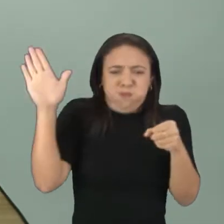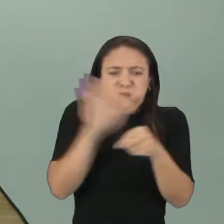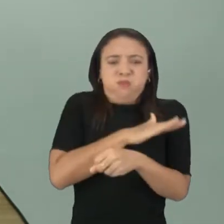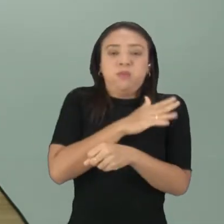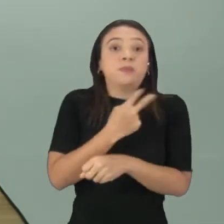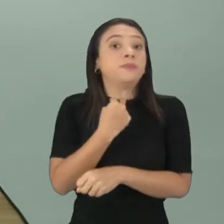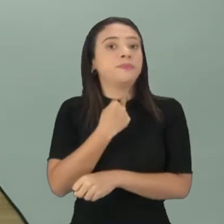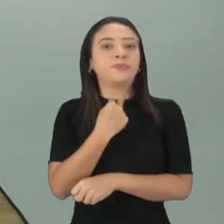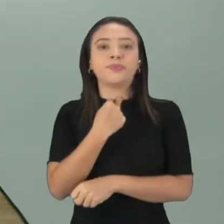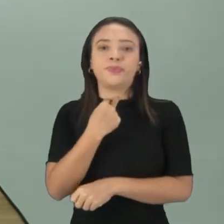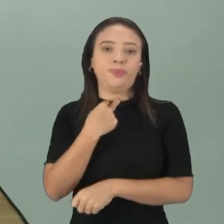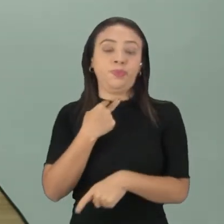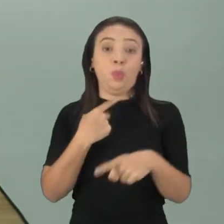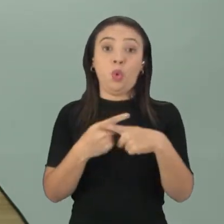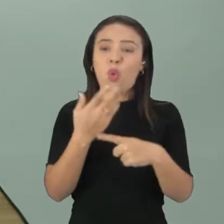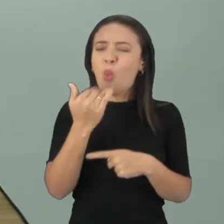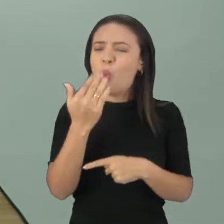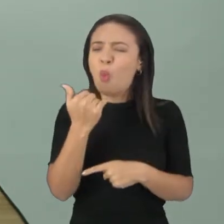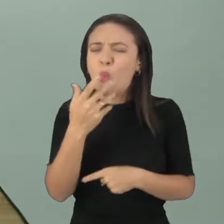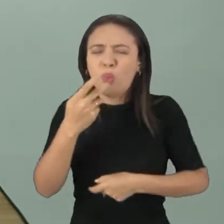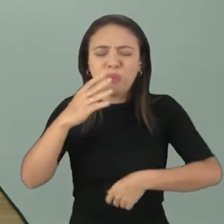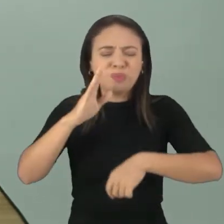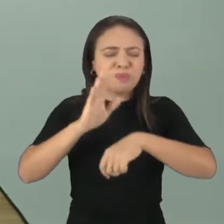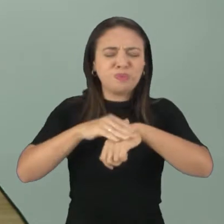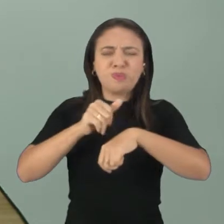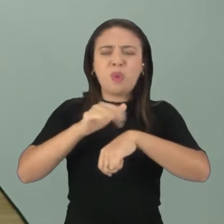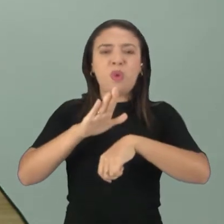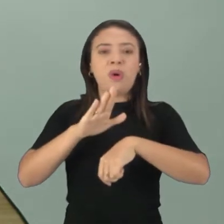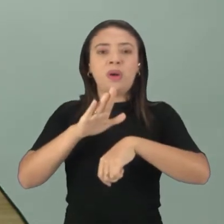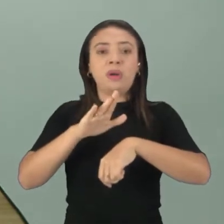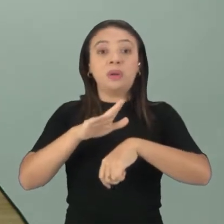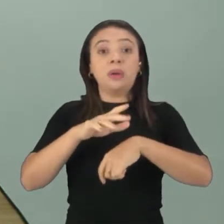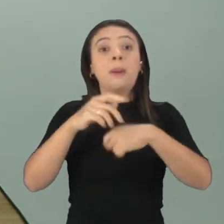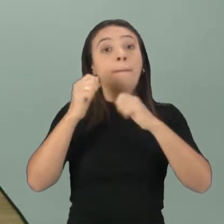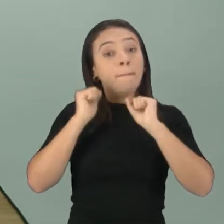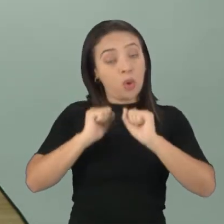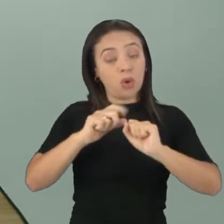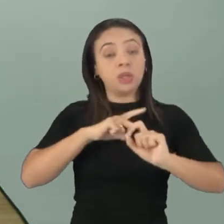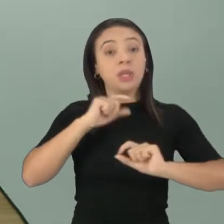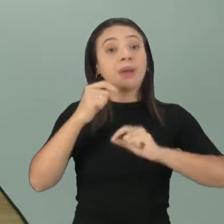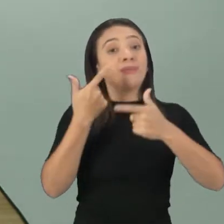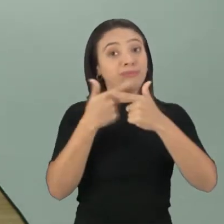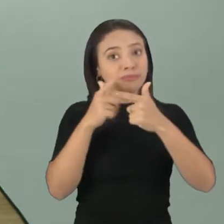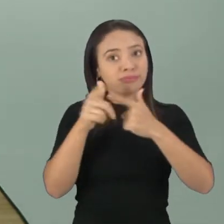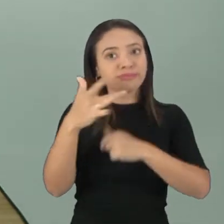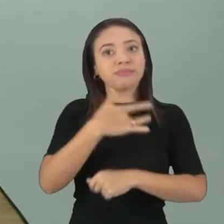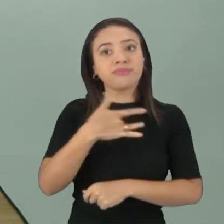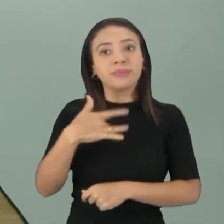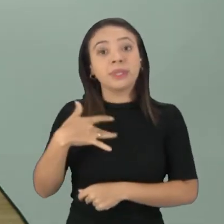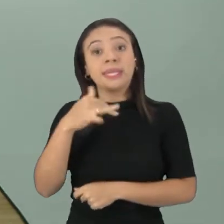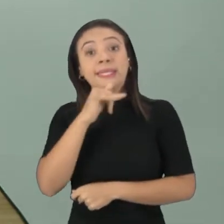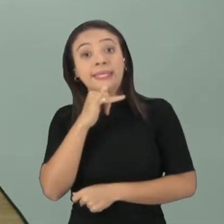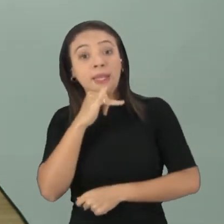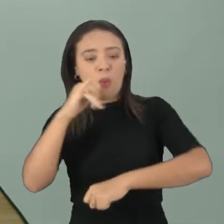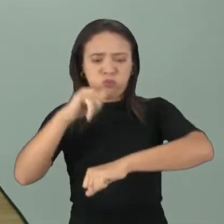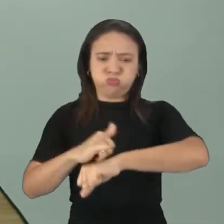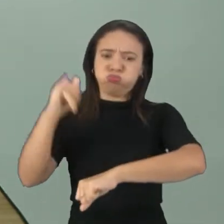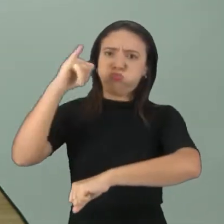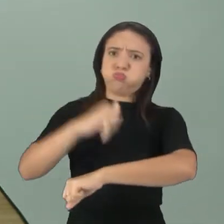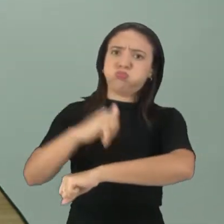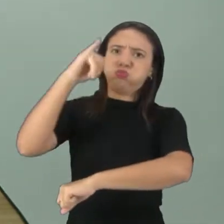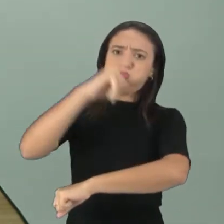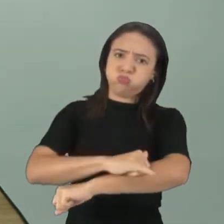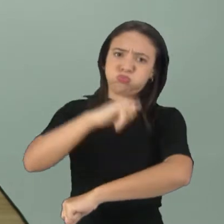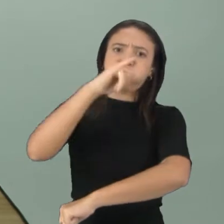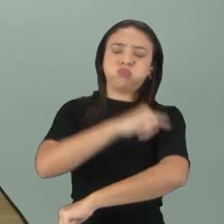a comida em exagero, a alimentação em exagero traz alguns malefícios, né? Como, por exemplo, a obesidade. A